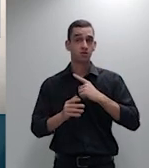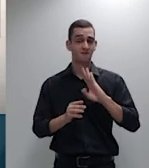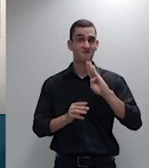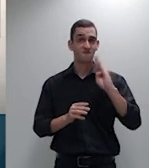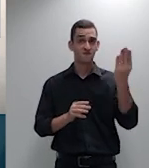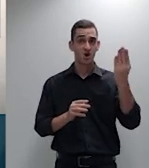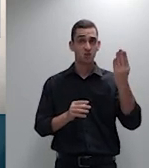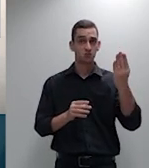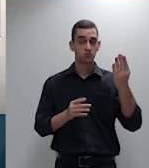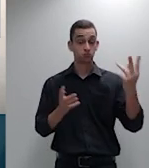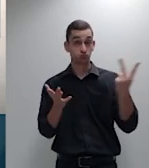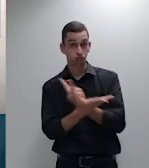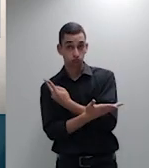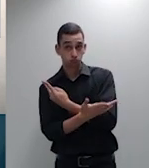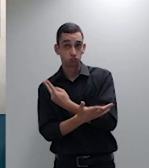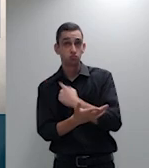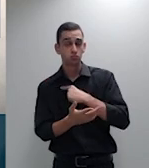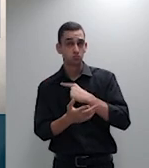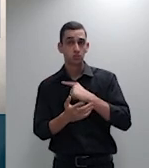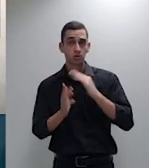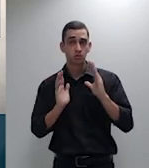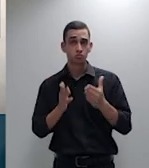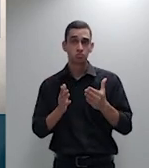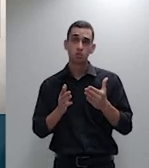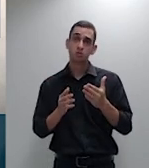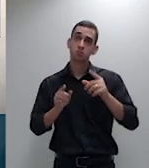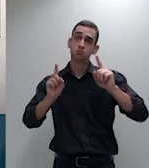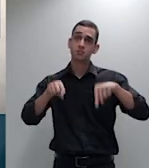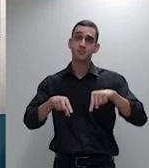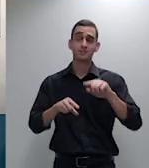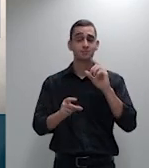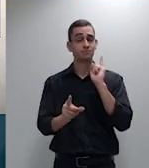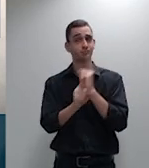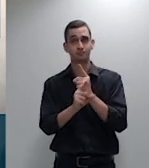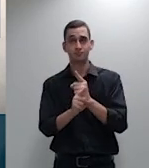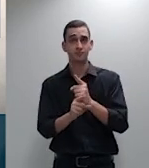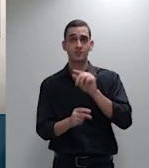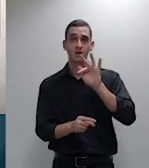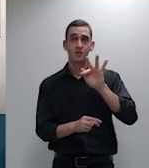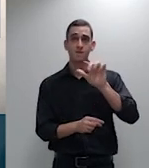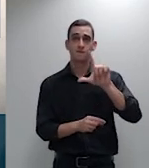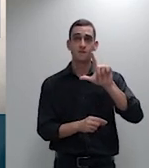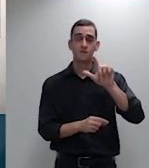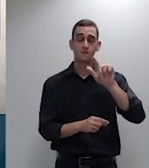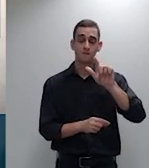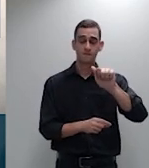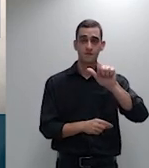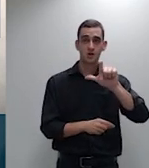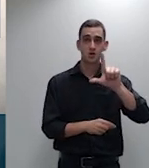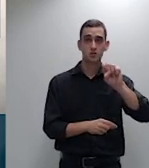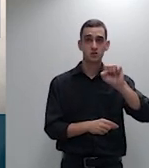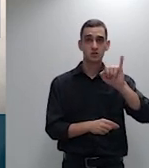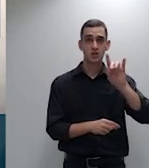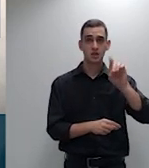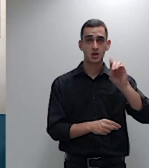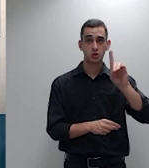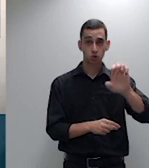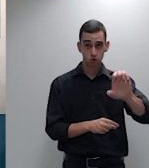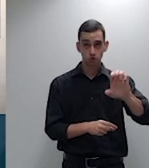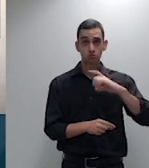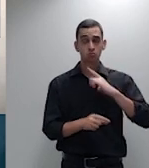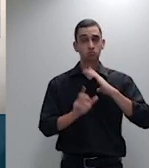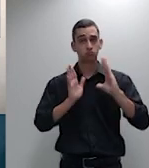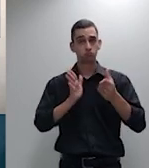até um incidente de falsidade a partir da declaração do que assina dizendo que não é sua o documento